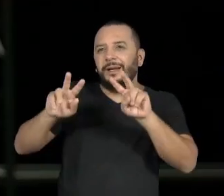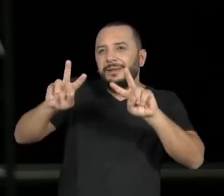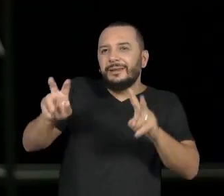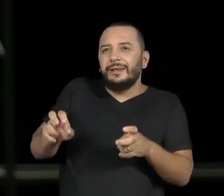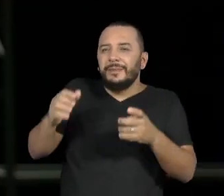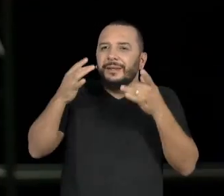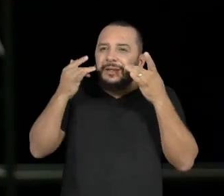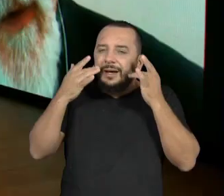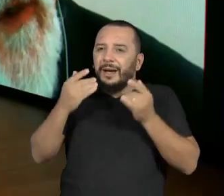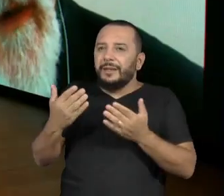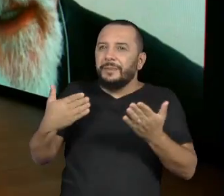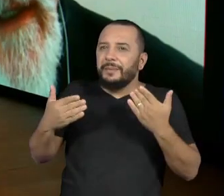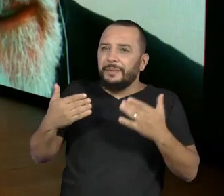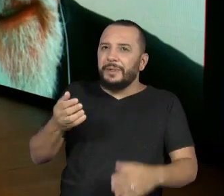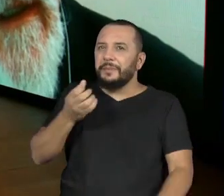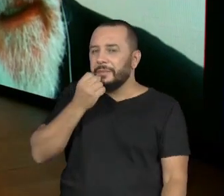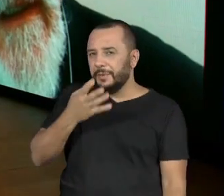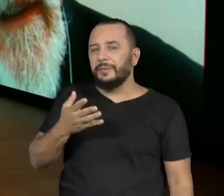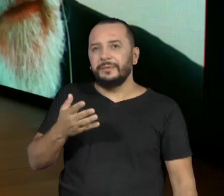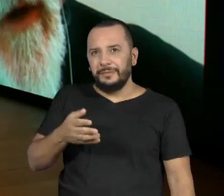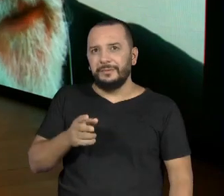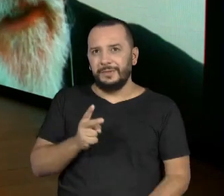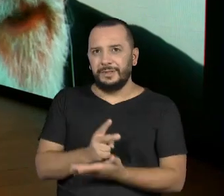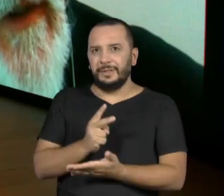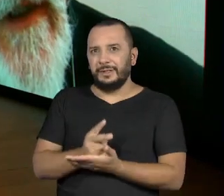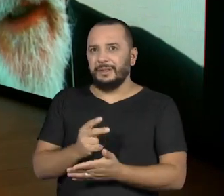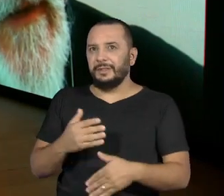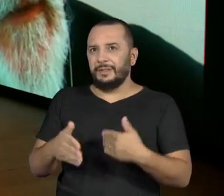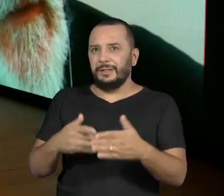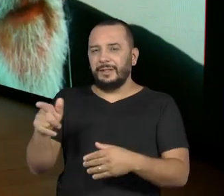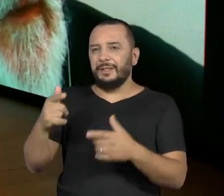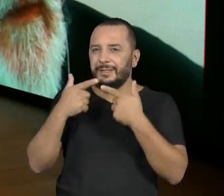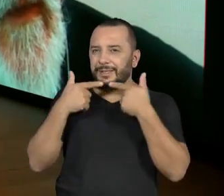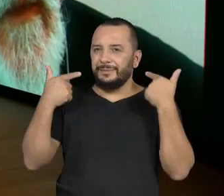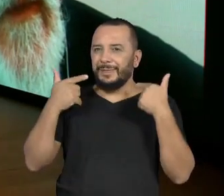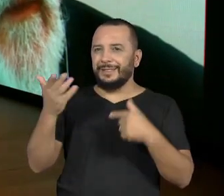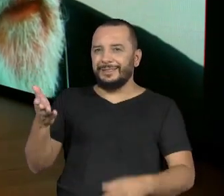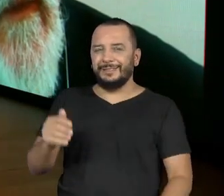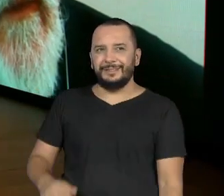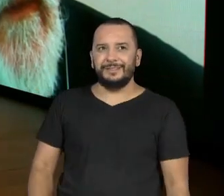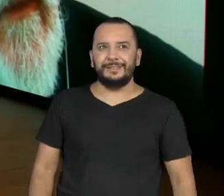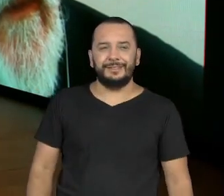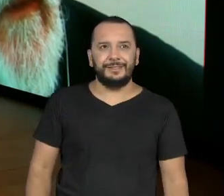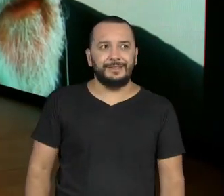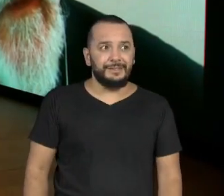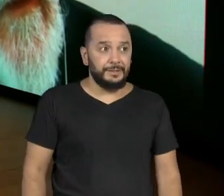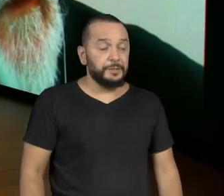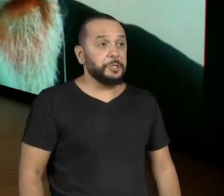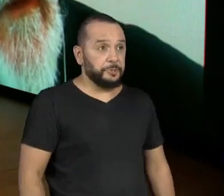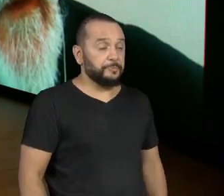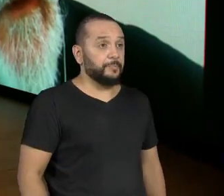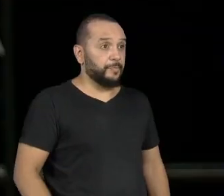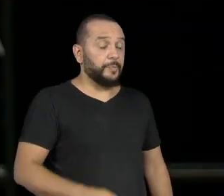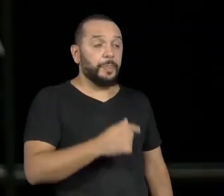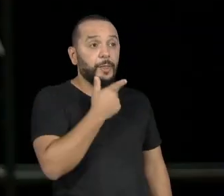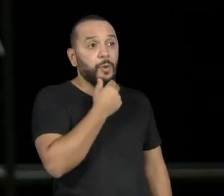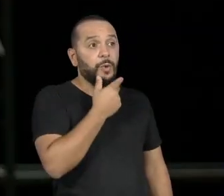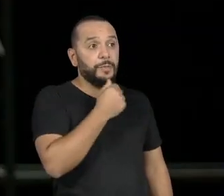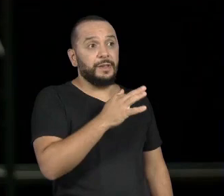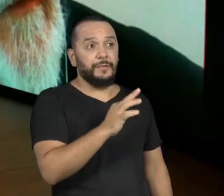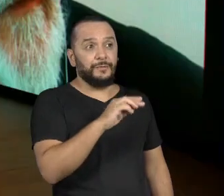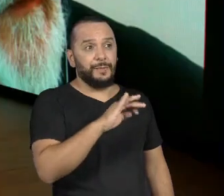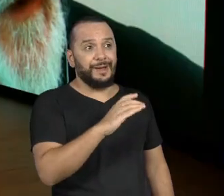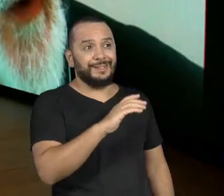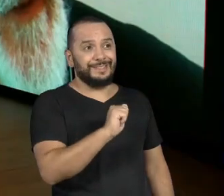Então, ele é uma delícia, né? Dá uma continuidade. Eu falei, uma simpatia. E não é que o Homem da Fumaça também te mandou um recado?